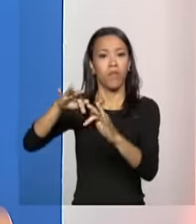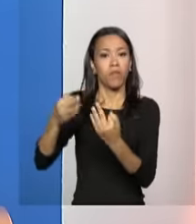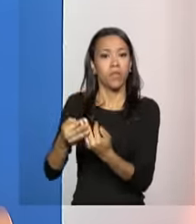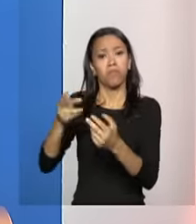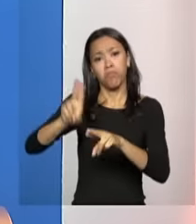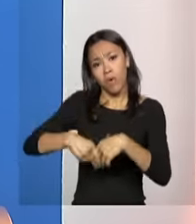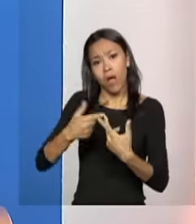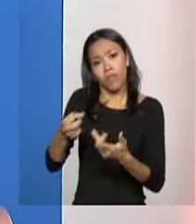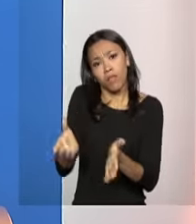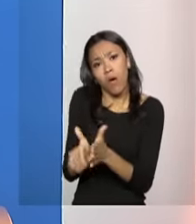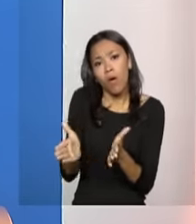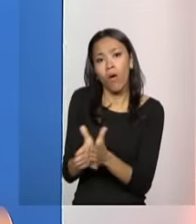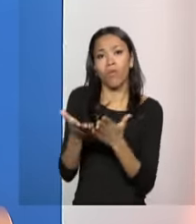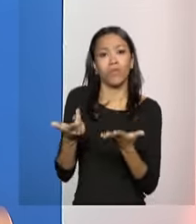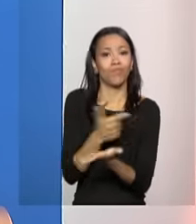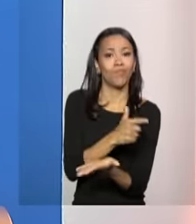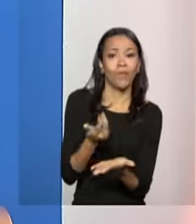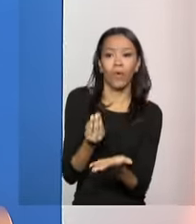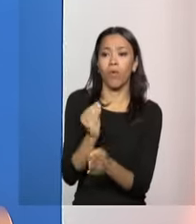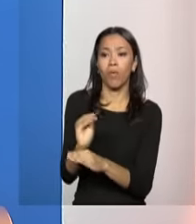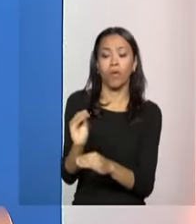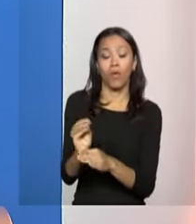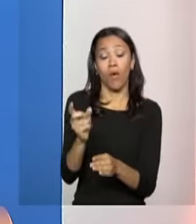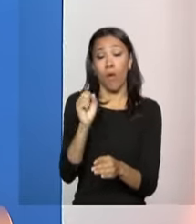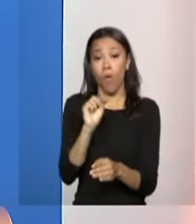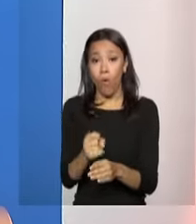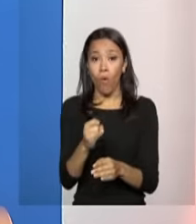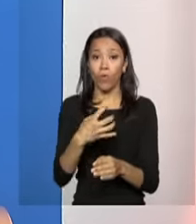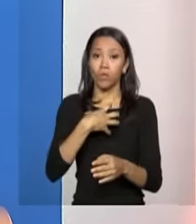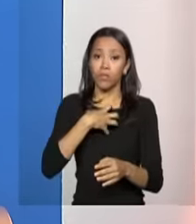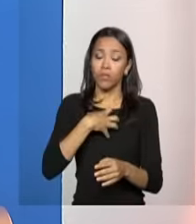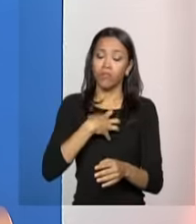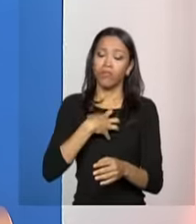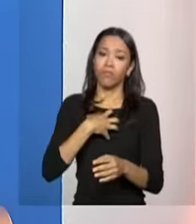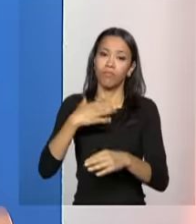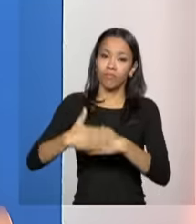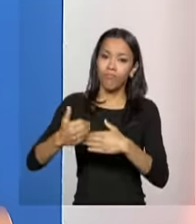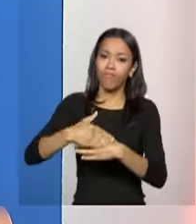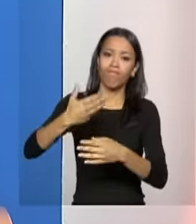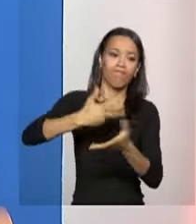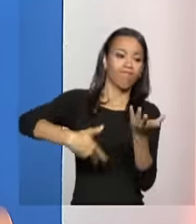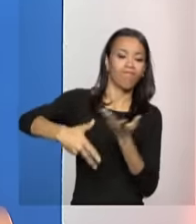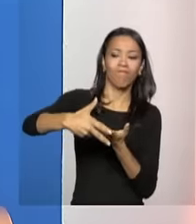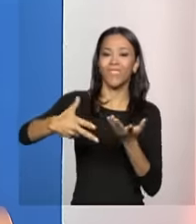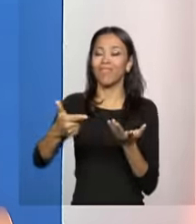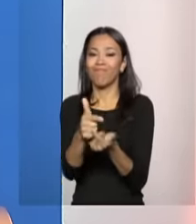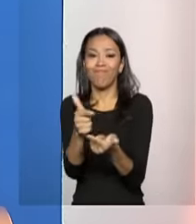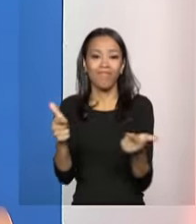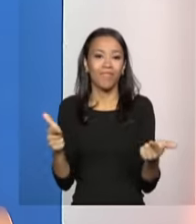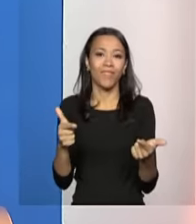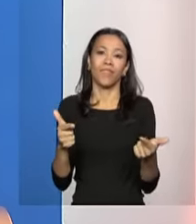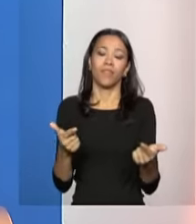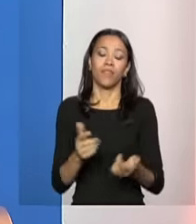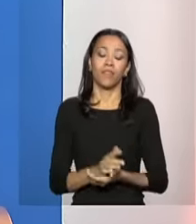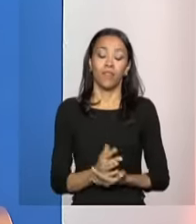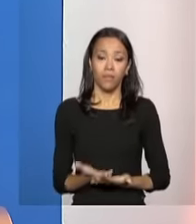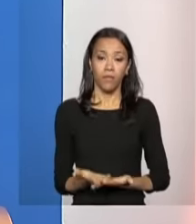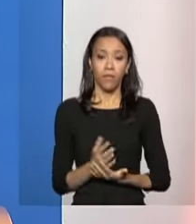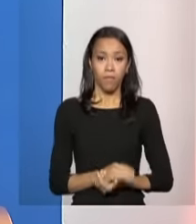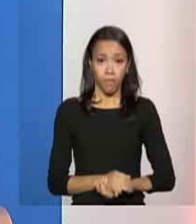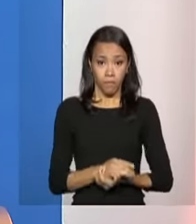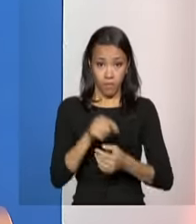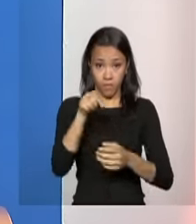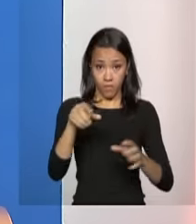têm ou pelas relações afetivas que ficam comprometidas pela vulnerabilidade social, que é muito alta. Então, a